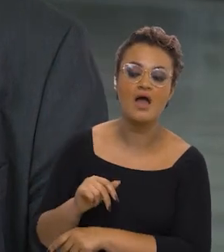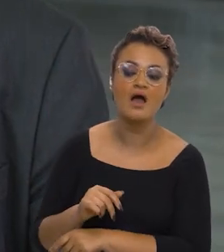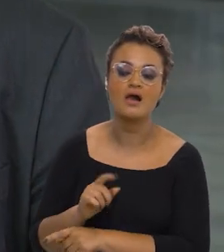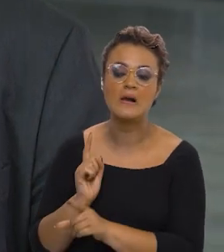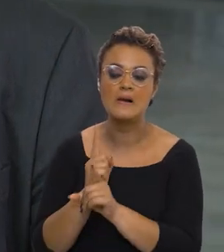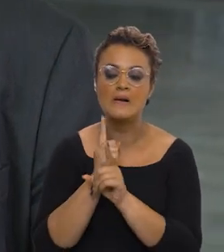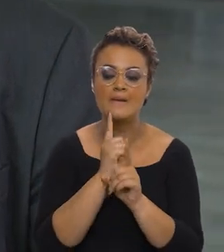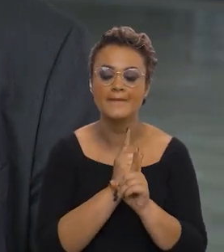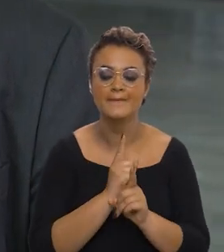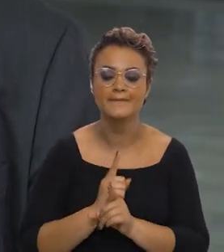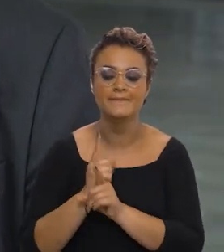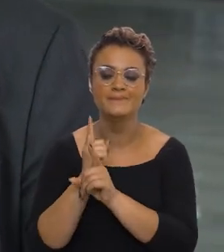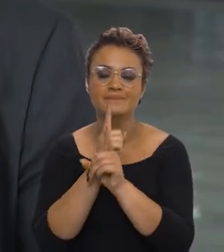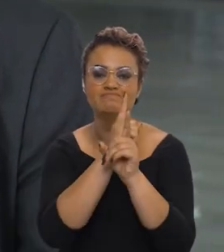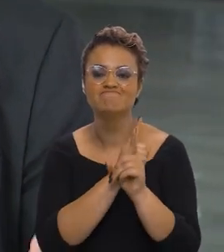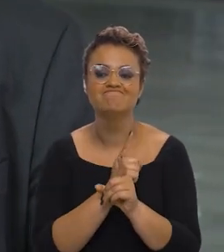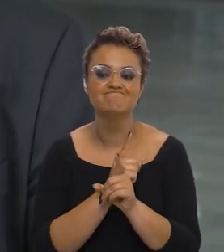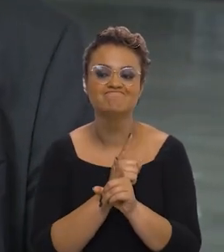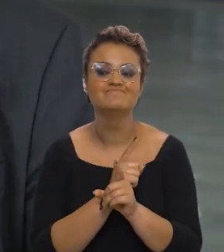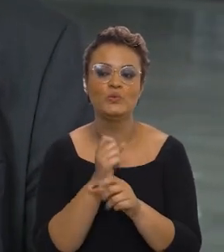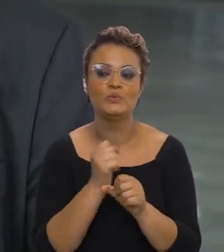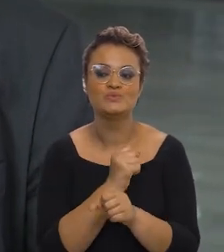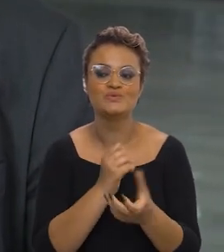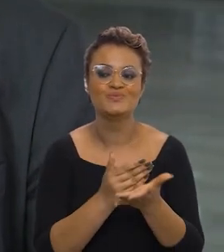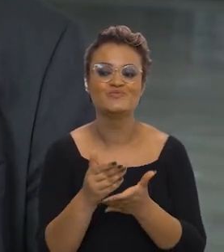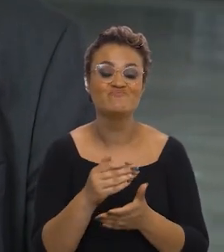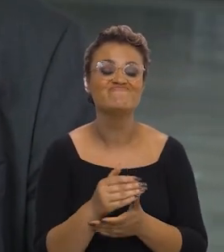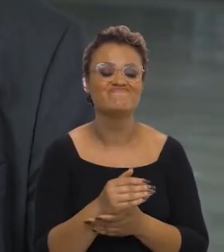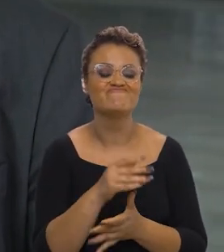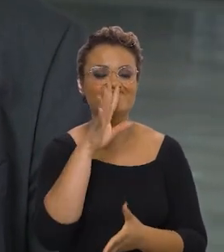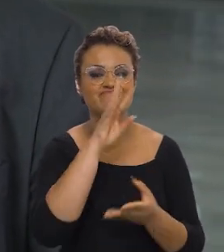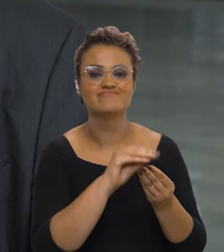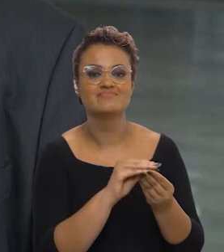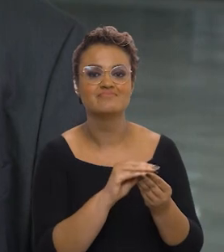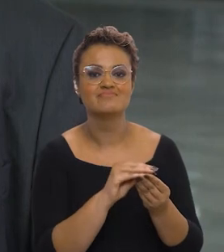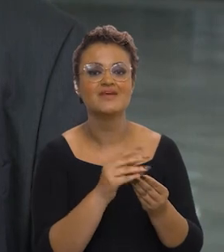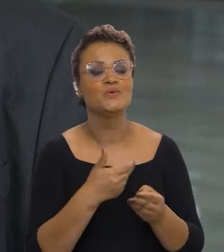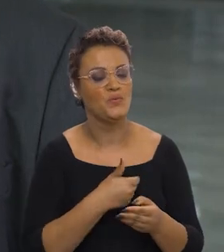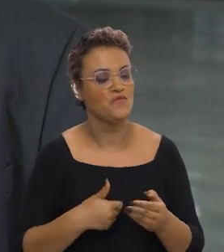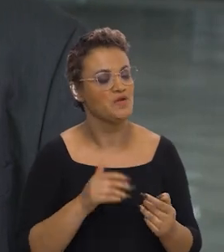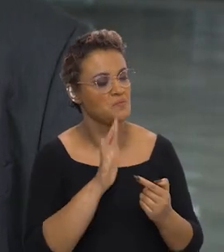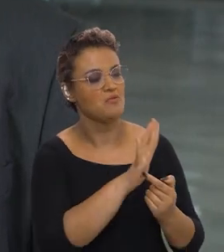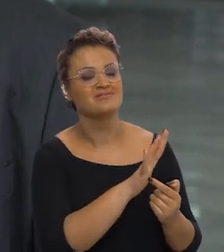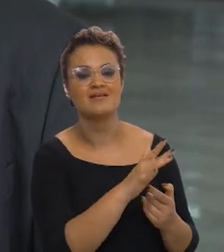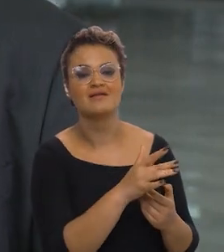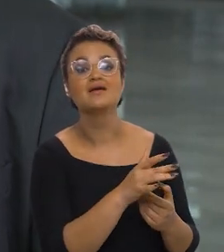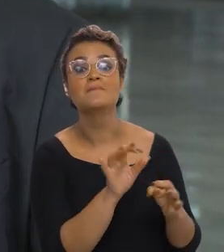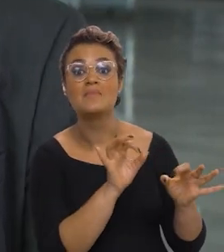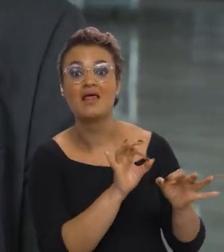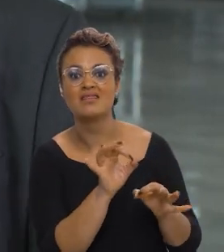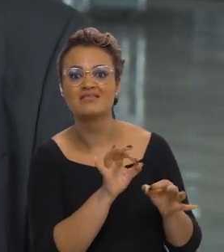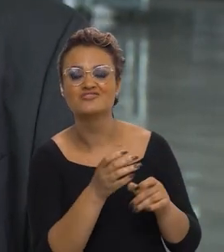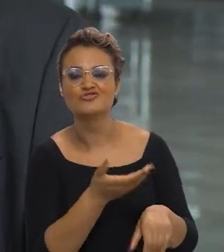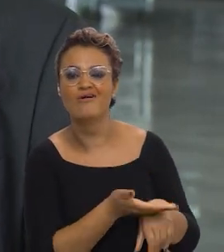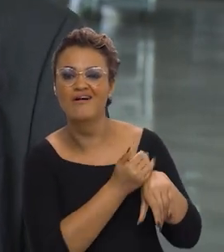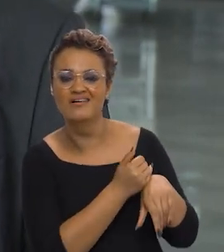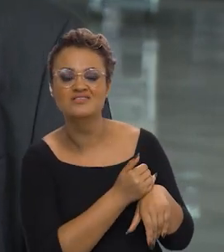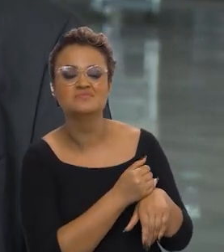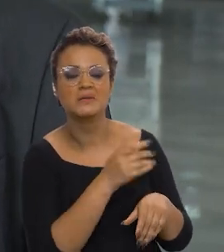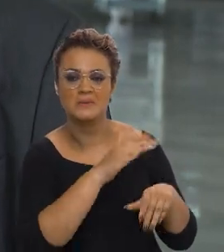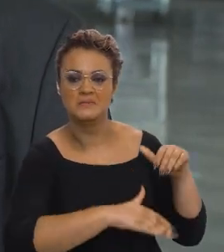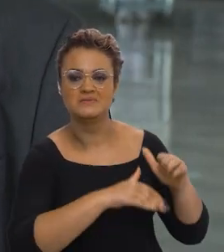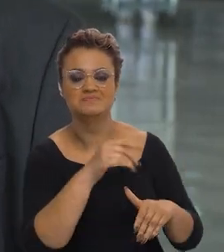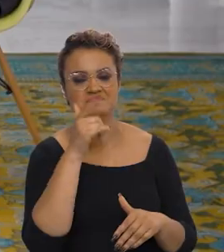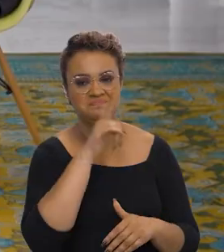a identificar, a reconhecer as obras do estado e o estado também se planeje para que ele